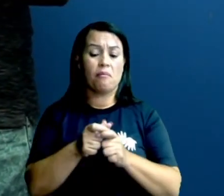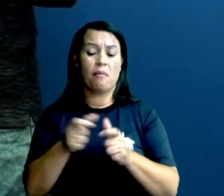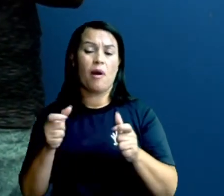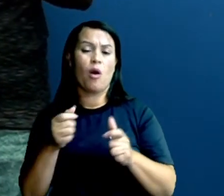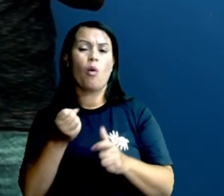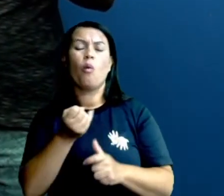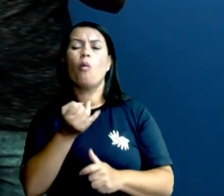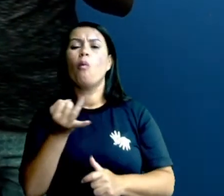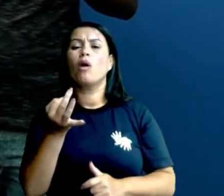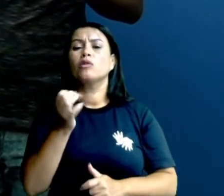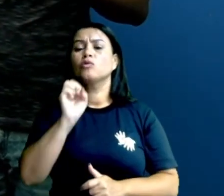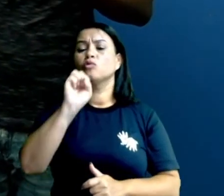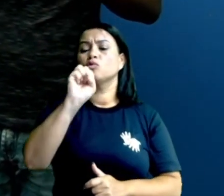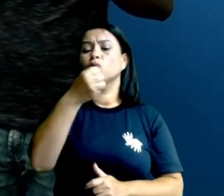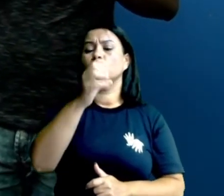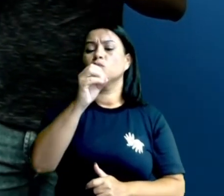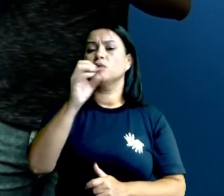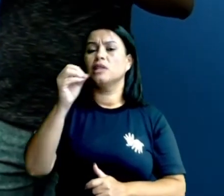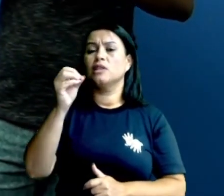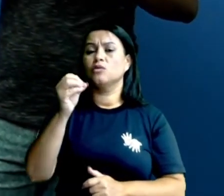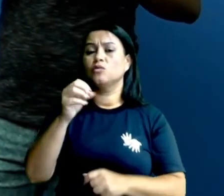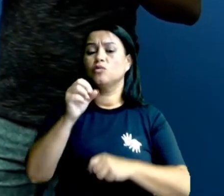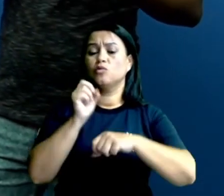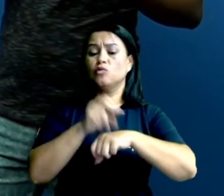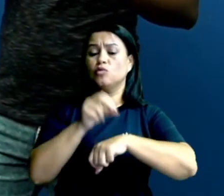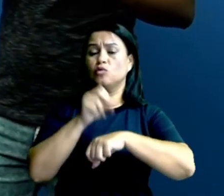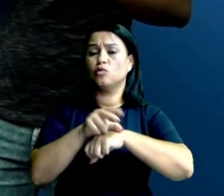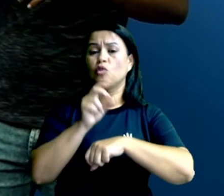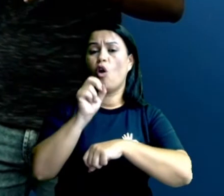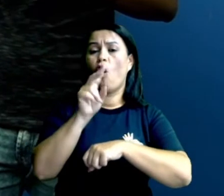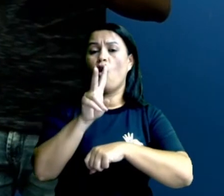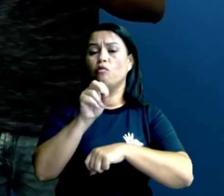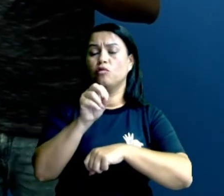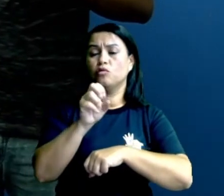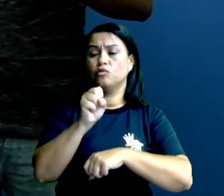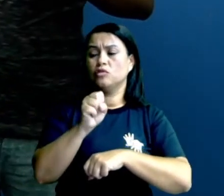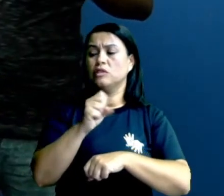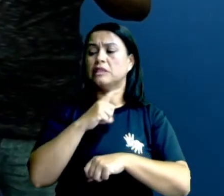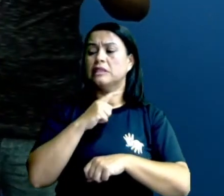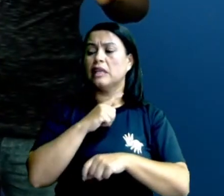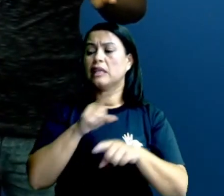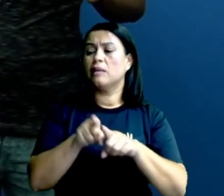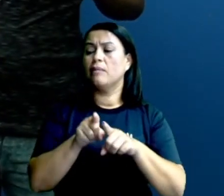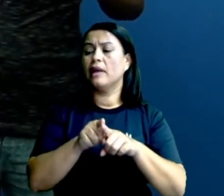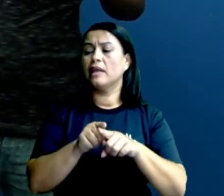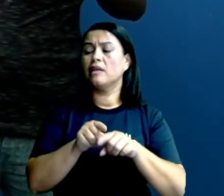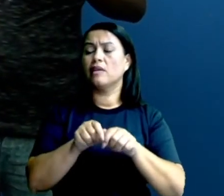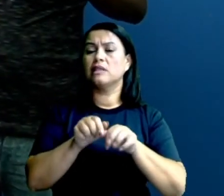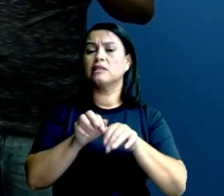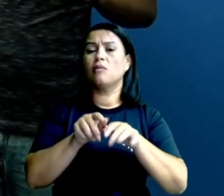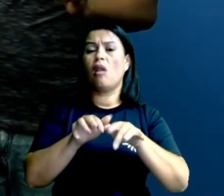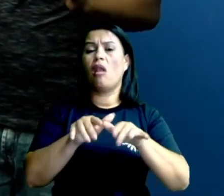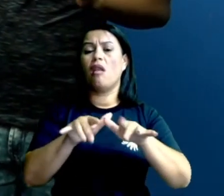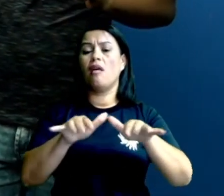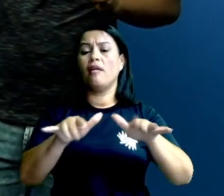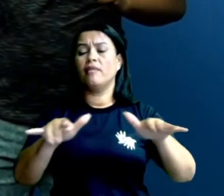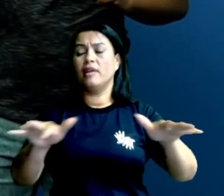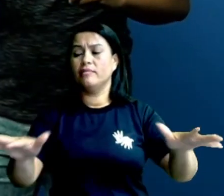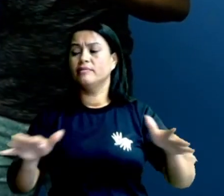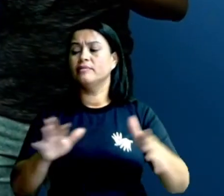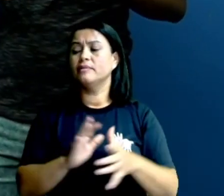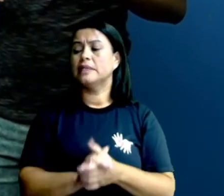800 ovos, mais ou menos, e que esses ovos vão sair, novas nifas, que vão se proliferar por todo o local.